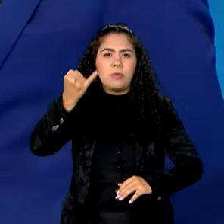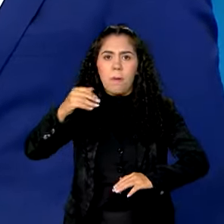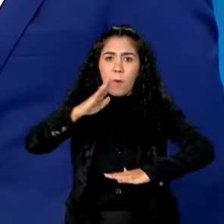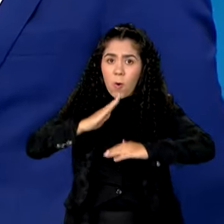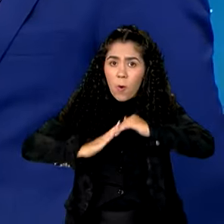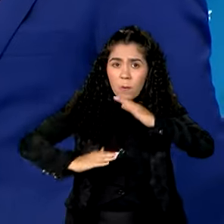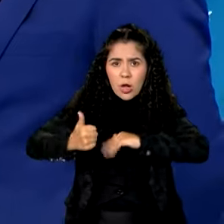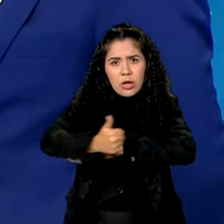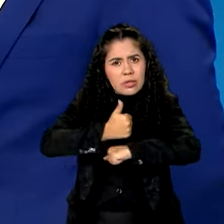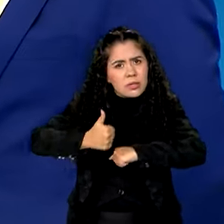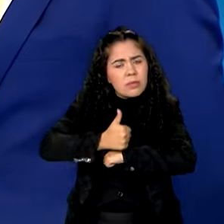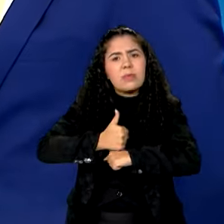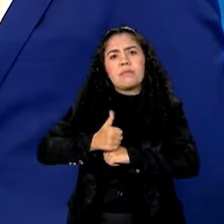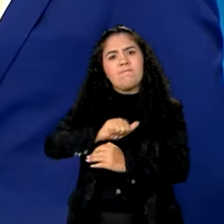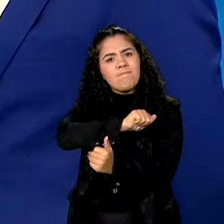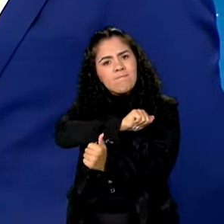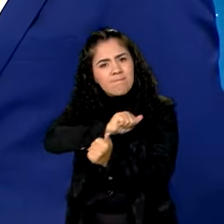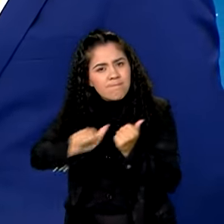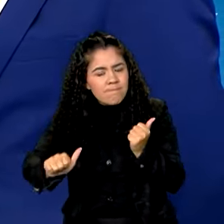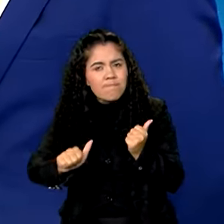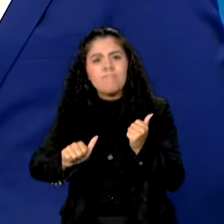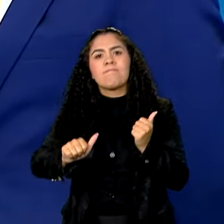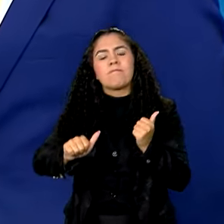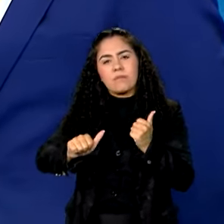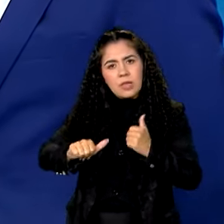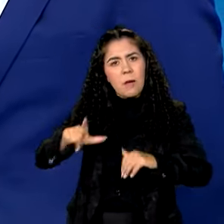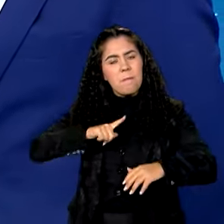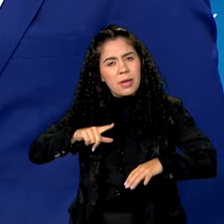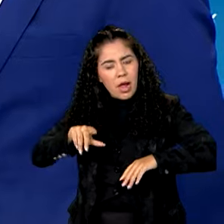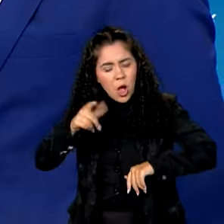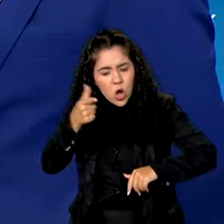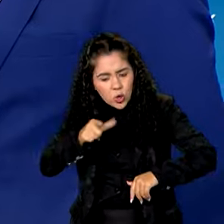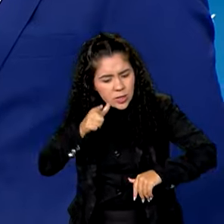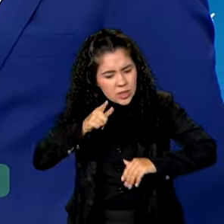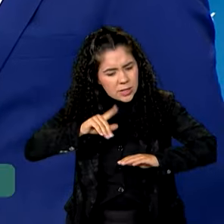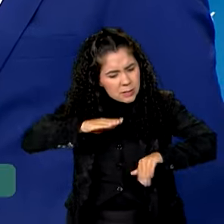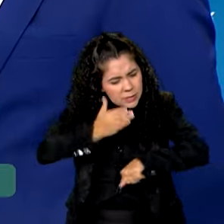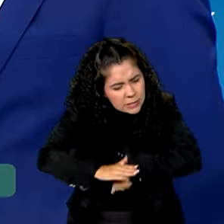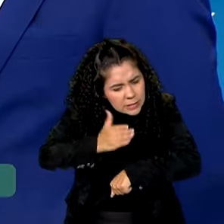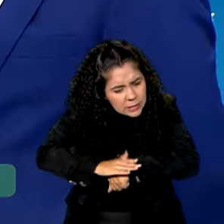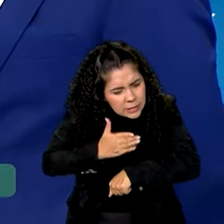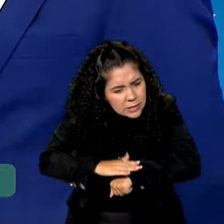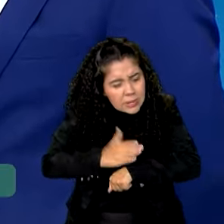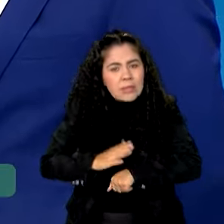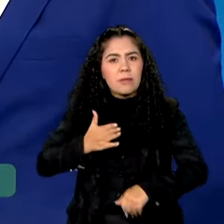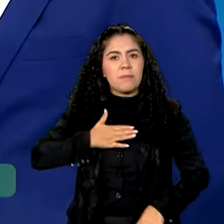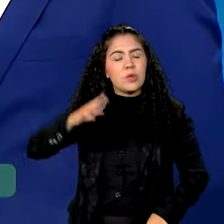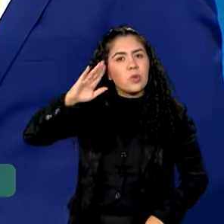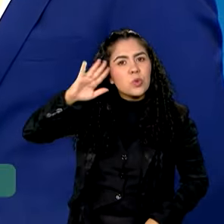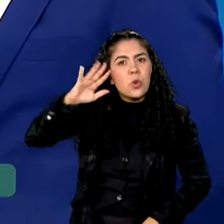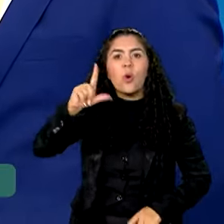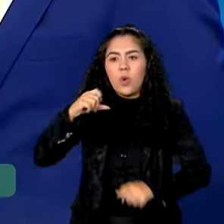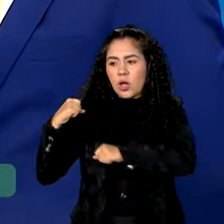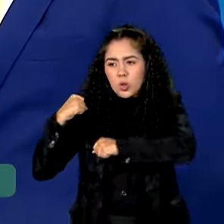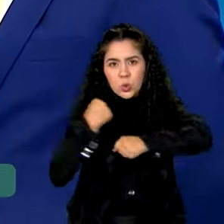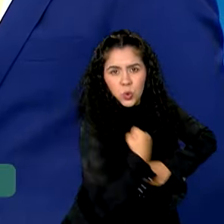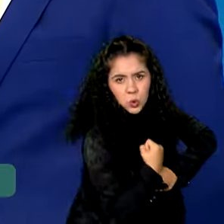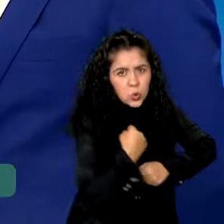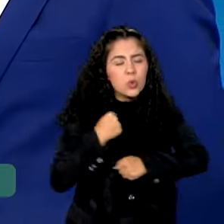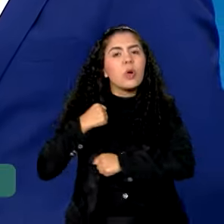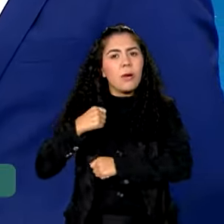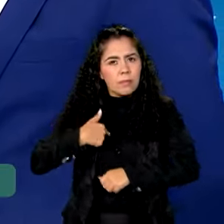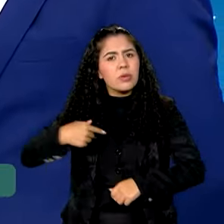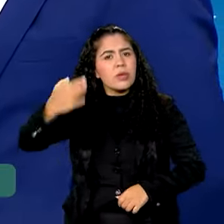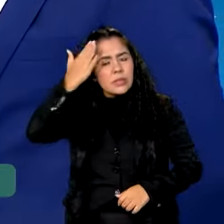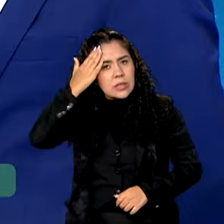segurança, uma tranquilidade de poder se preparar, se dedicar só ao seu sonho, que no meu caso é treinar judô, porque eu sei